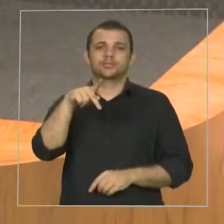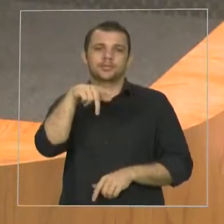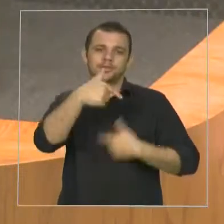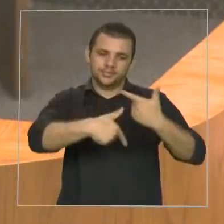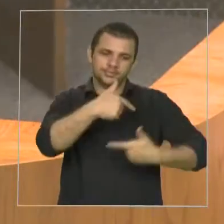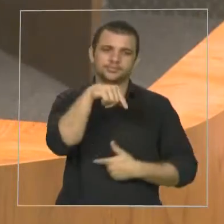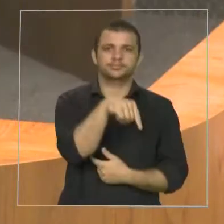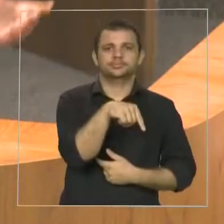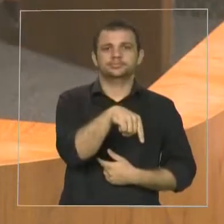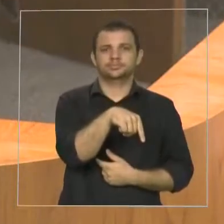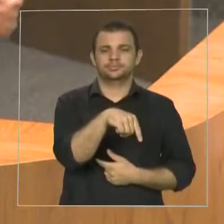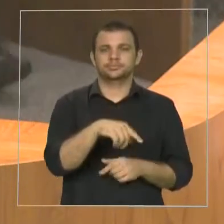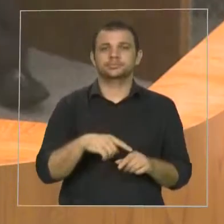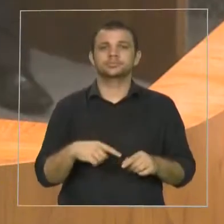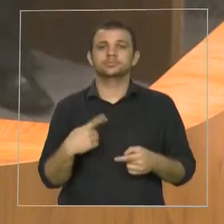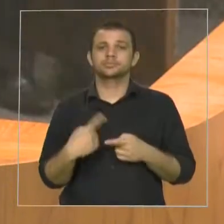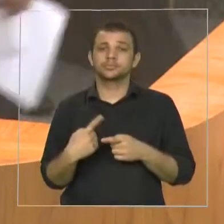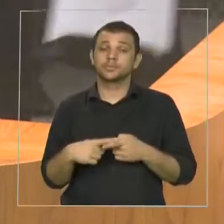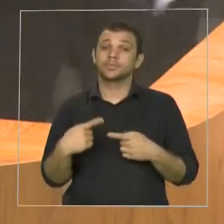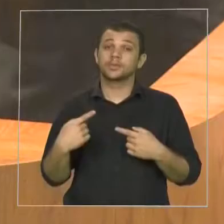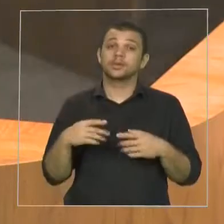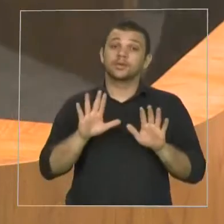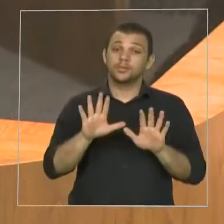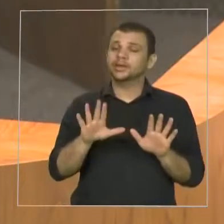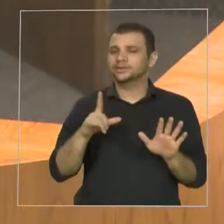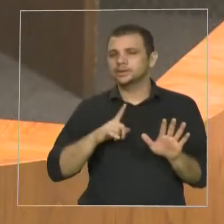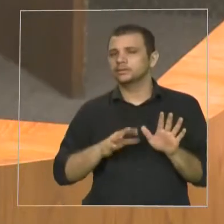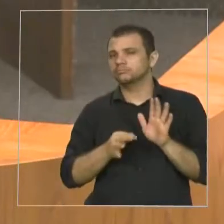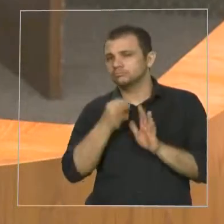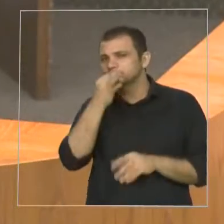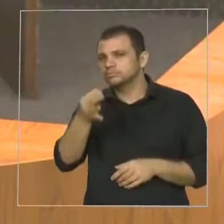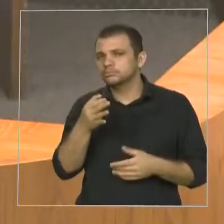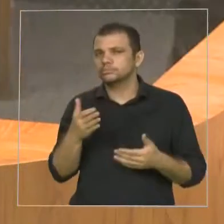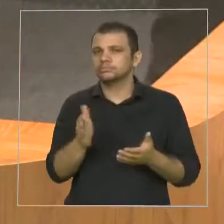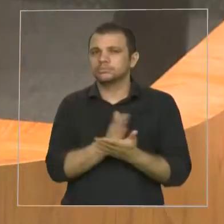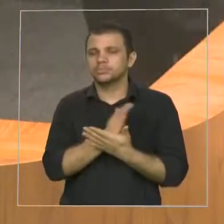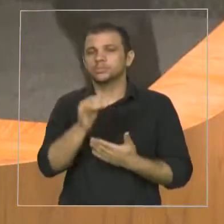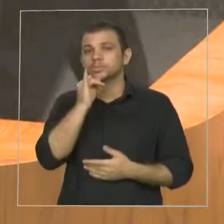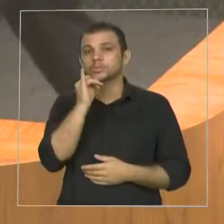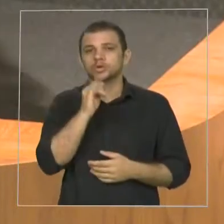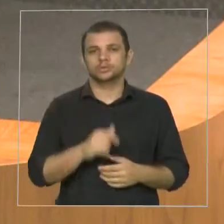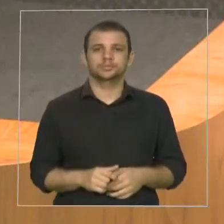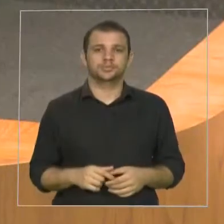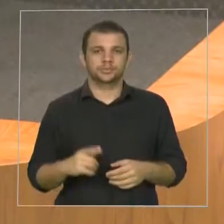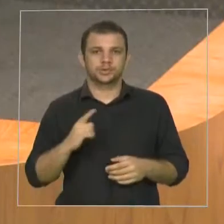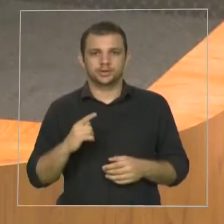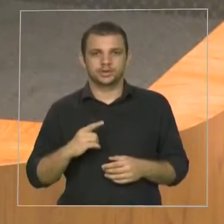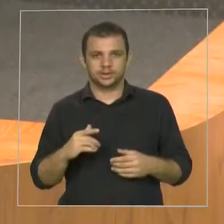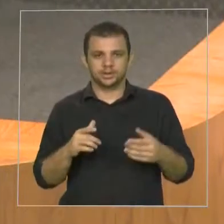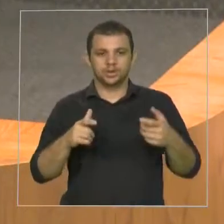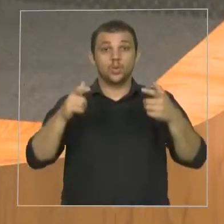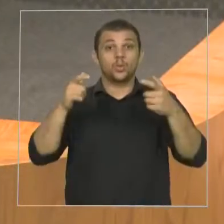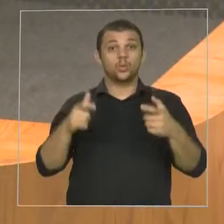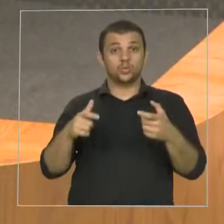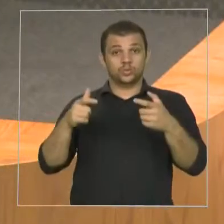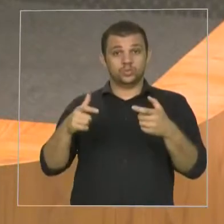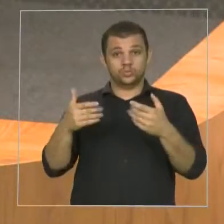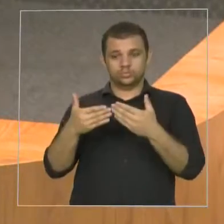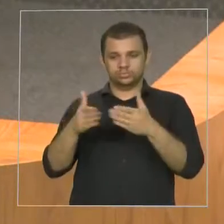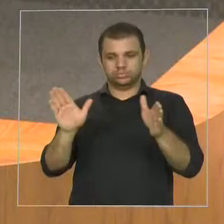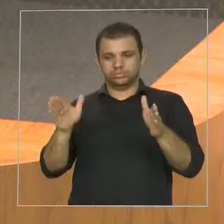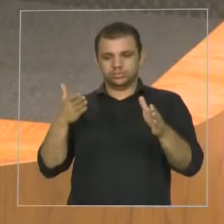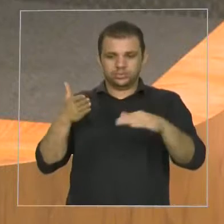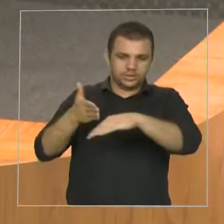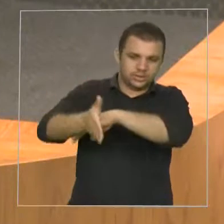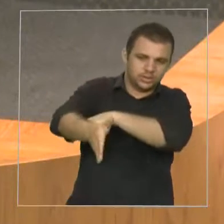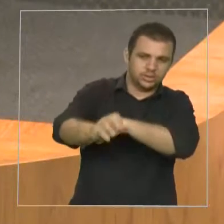terminais de embarque e desembarque, Sr. Presidente, só para concluir. A ampliação dos portões de embarque e desembarque, garantida a prioridade de entrada dos